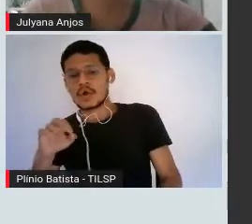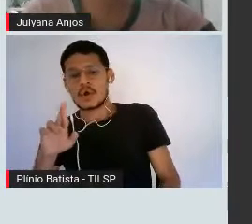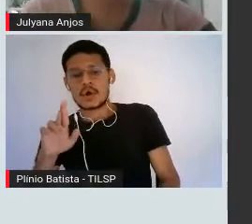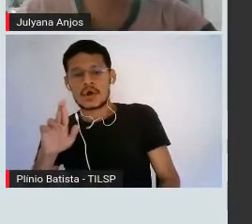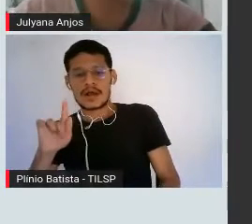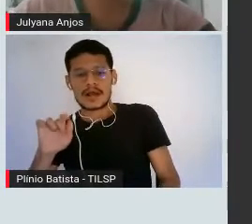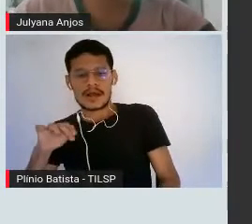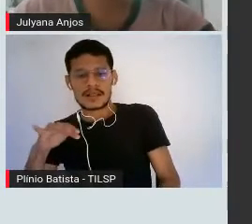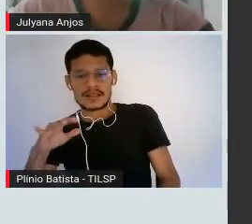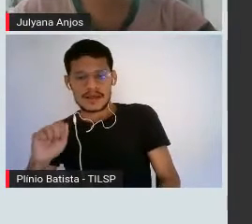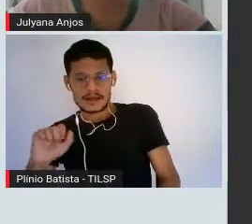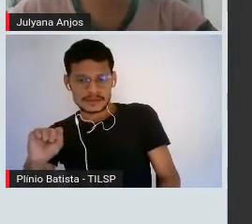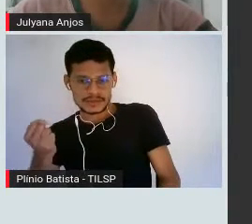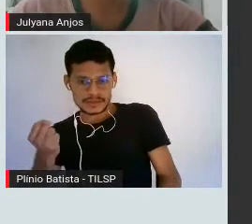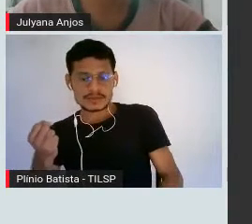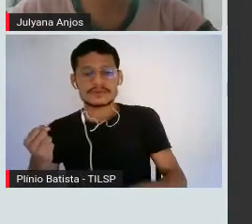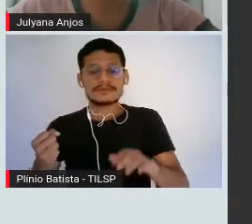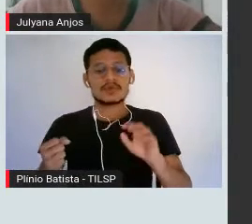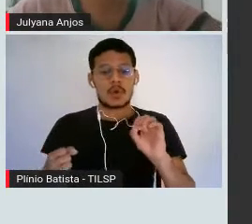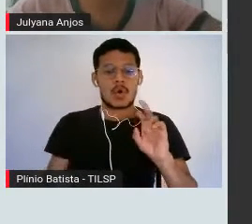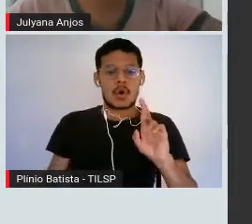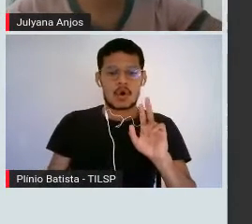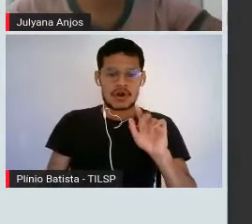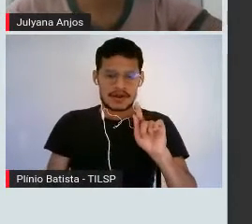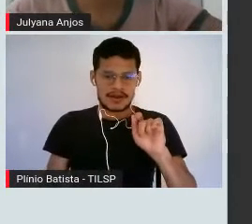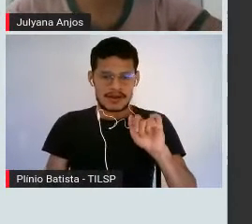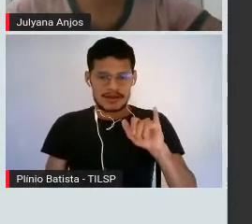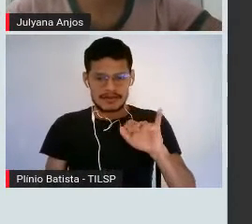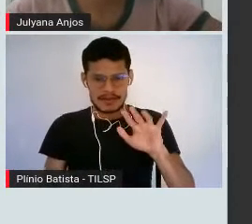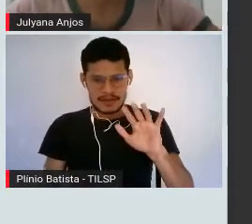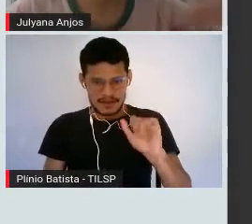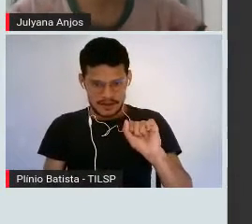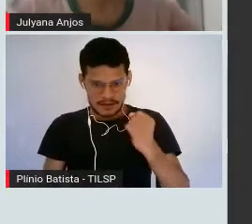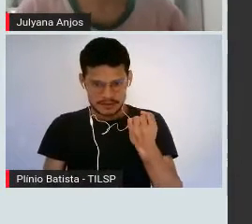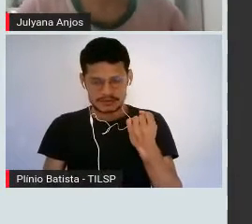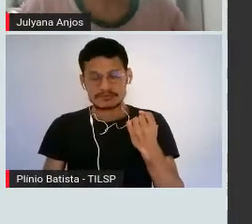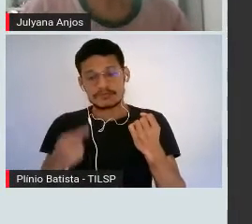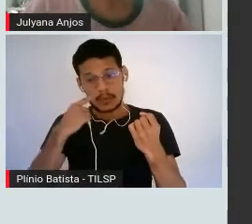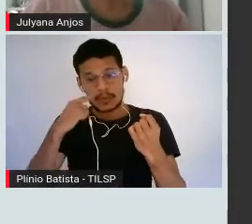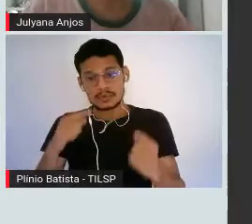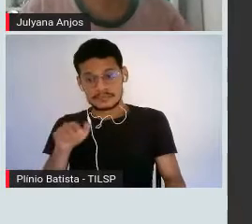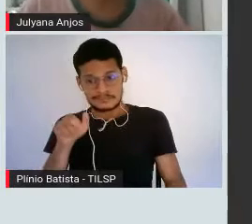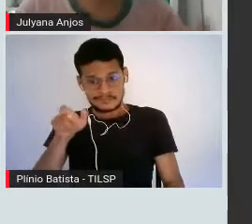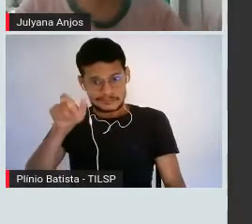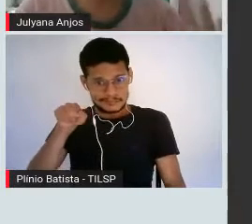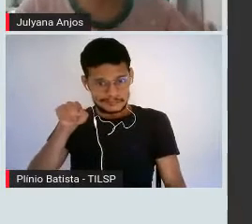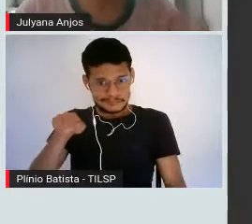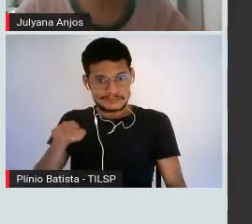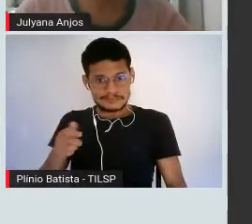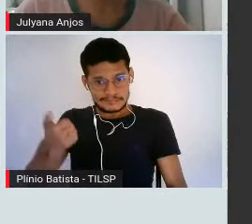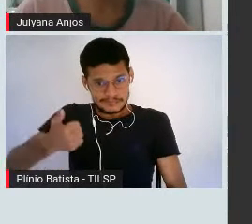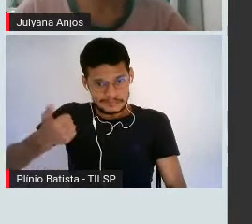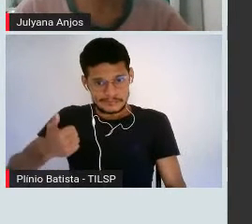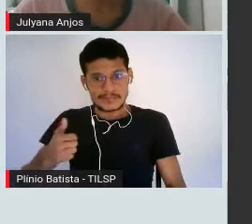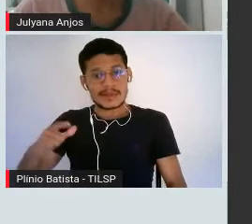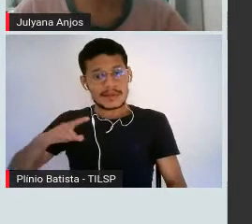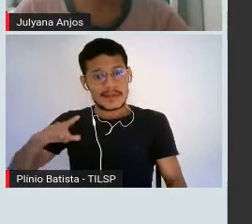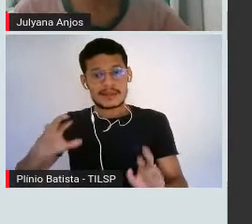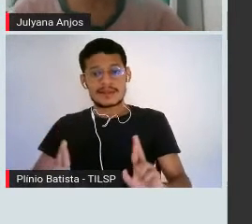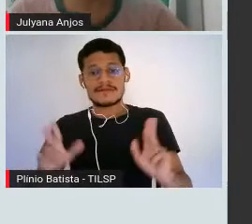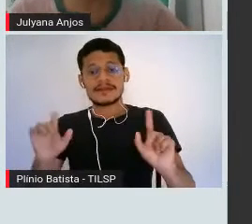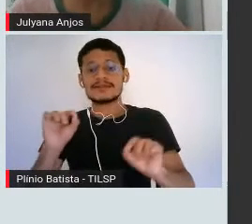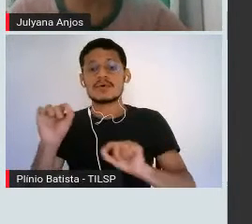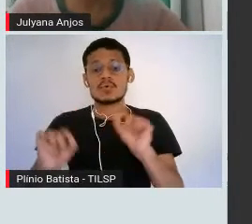Nas moléculas inorgânicas, acho que eu posso... Isso. Nas moléculas inorgânicas, a gente... A diferença entre elas,